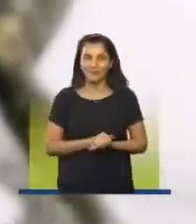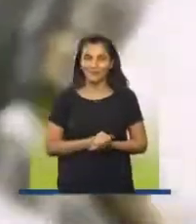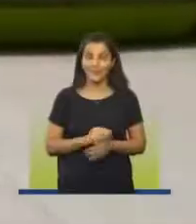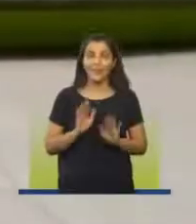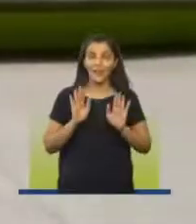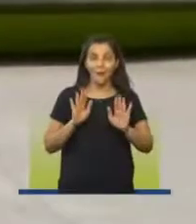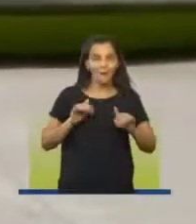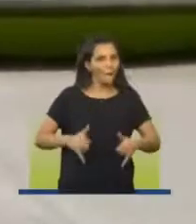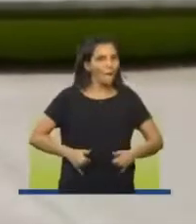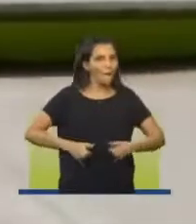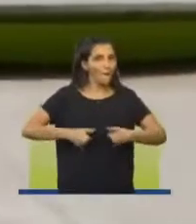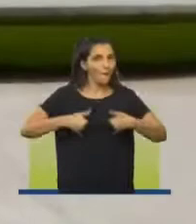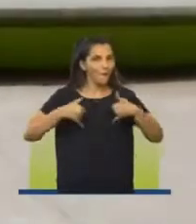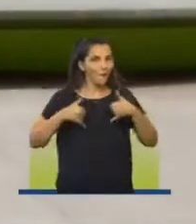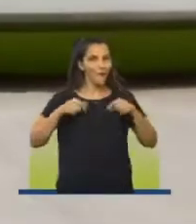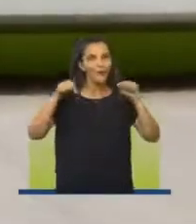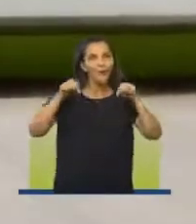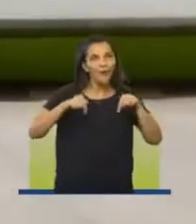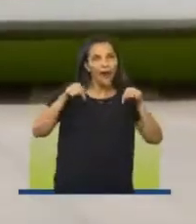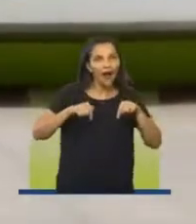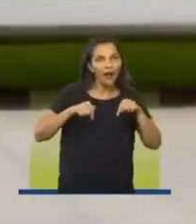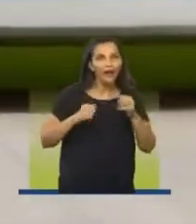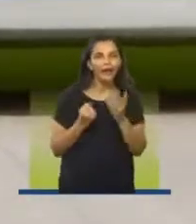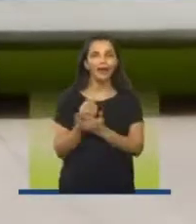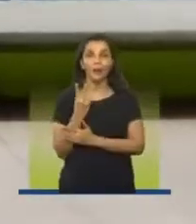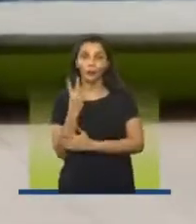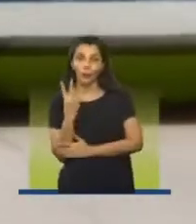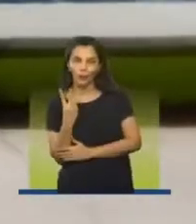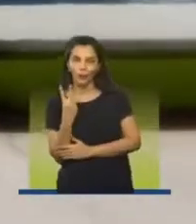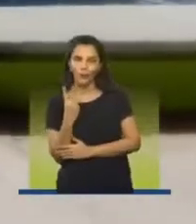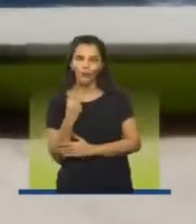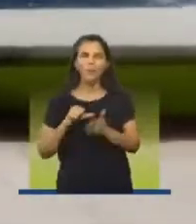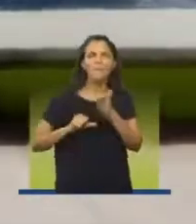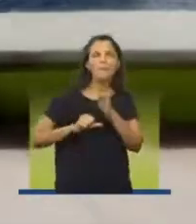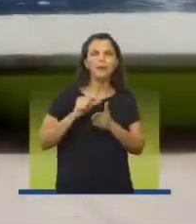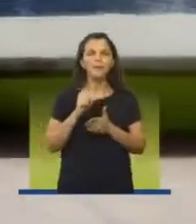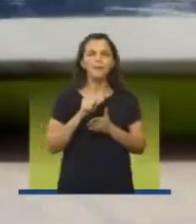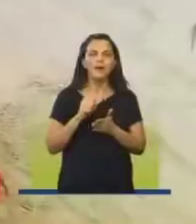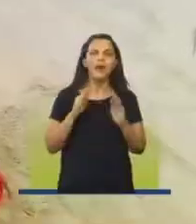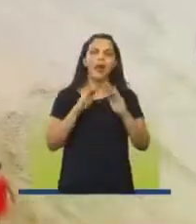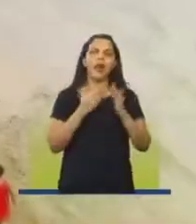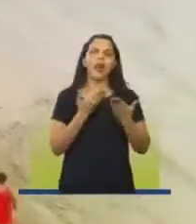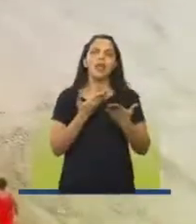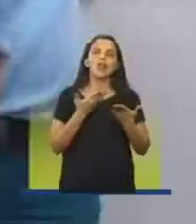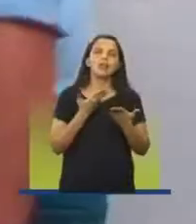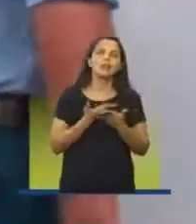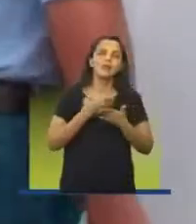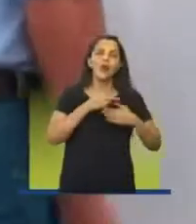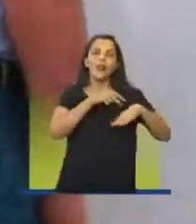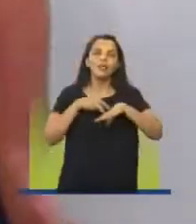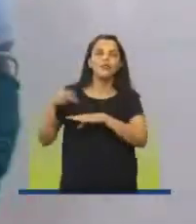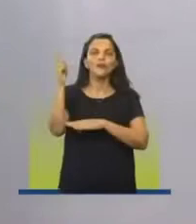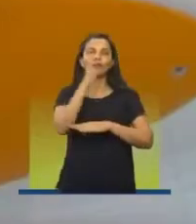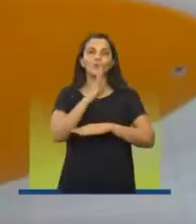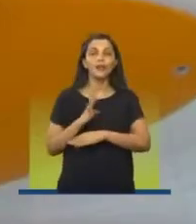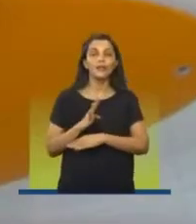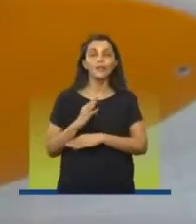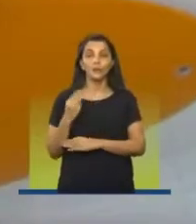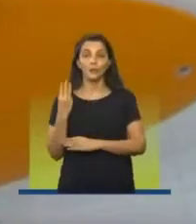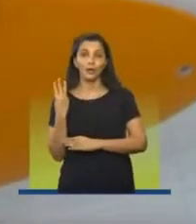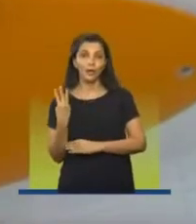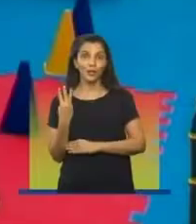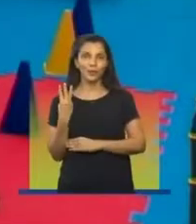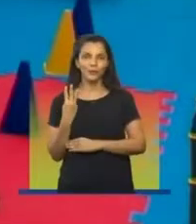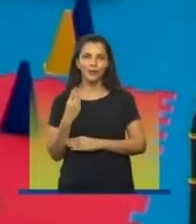um orgulho. Aqui no Posto 2, funciona a primeira escola de surf do Brasil. E no Posto 3, a primeira